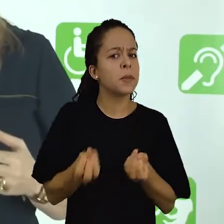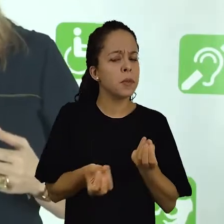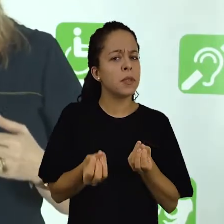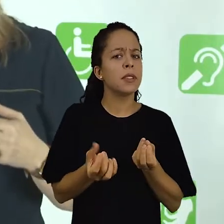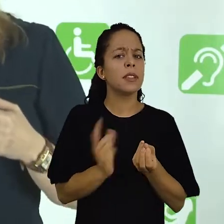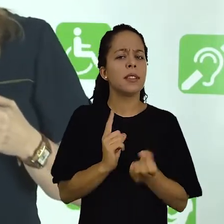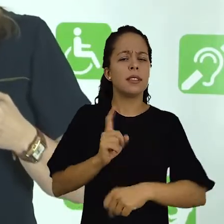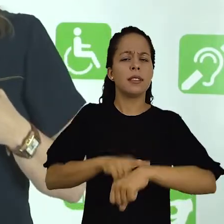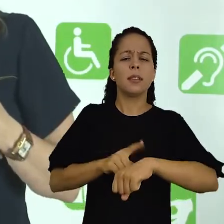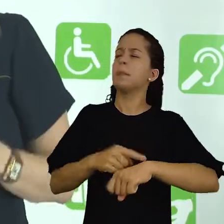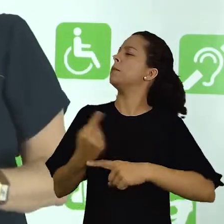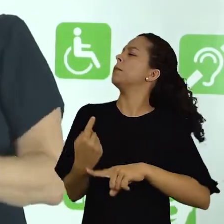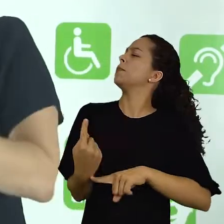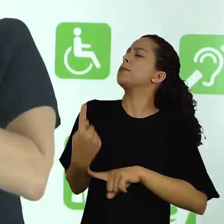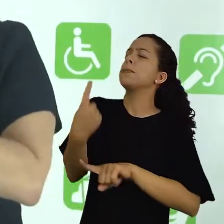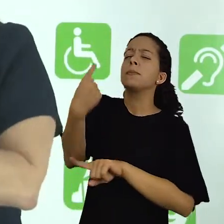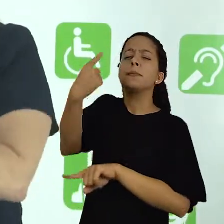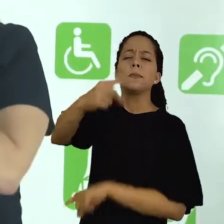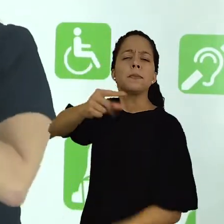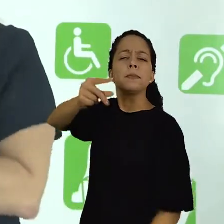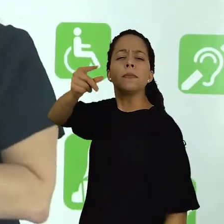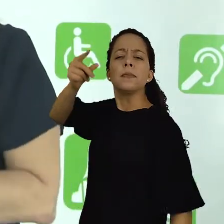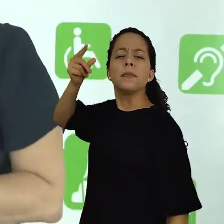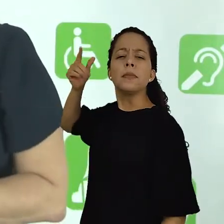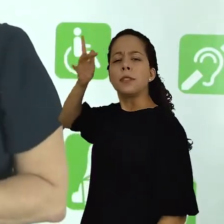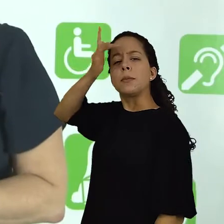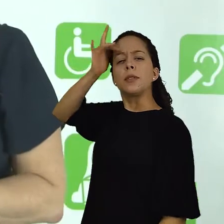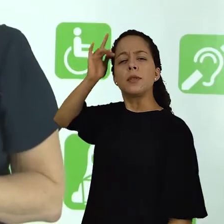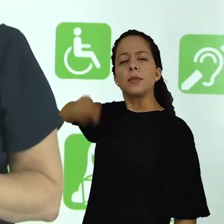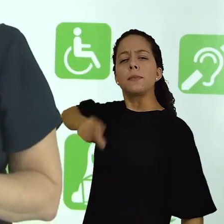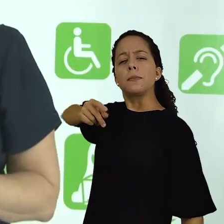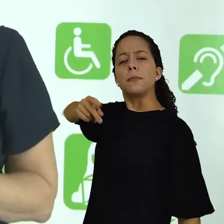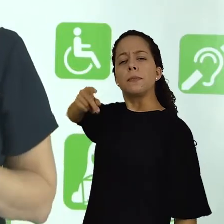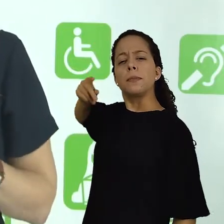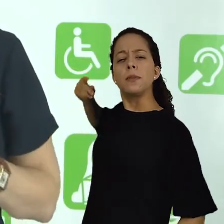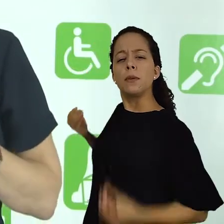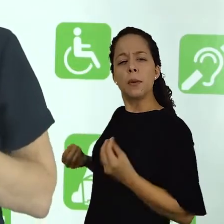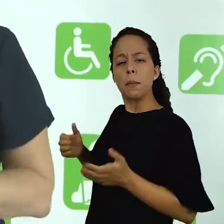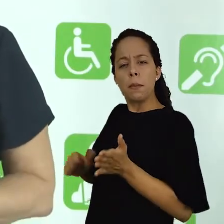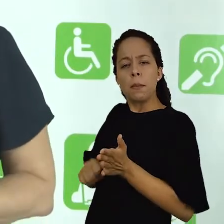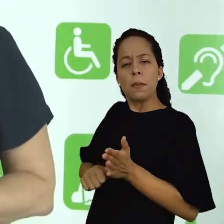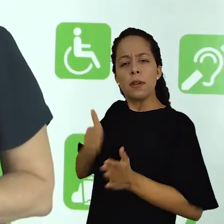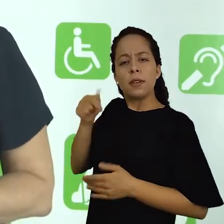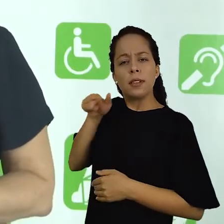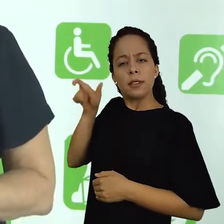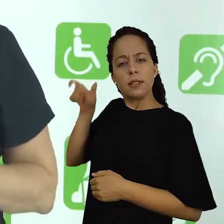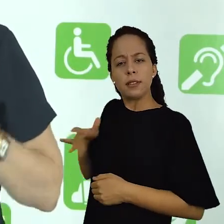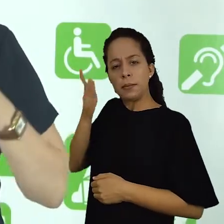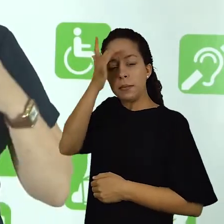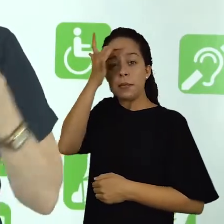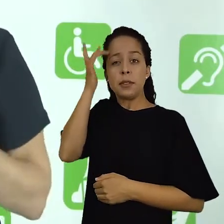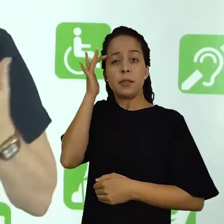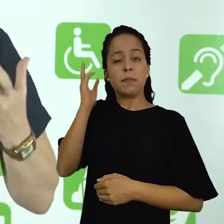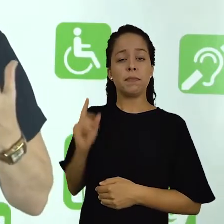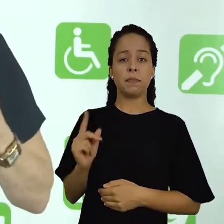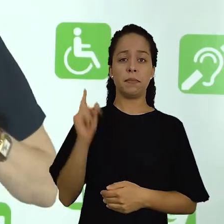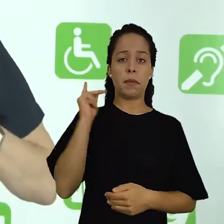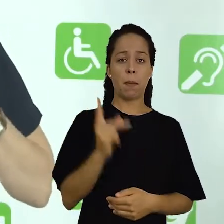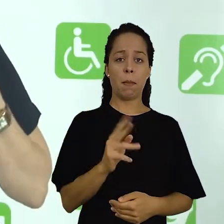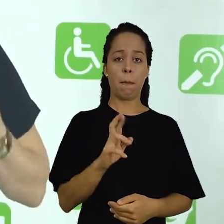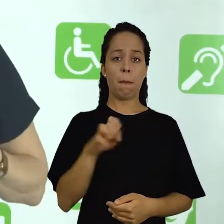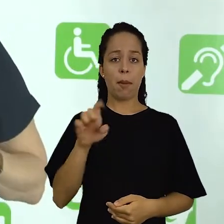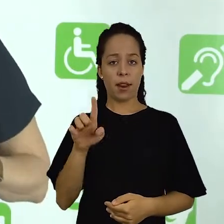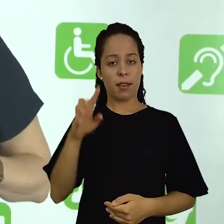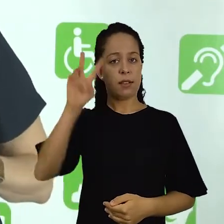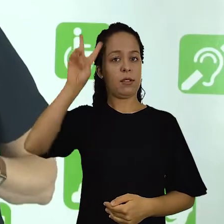acontece já desde os primórdios, desde o homem pré-histórico. Como